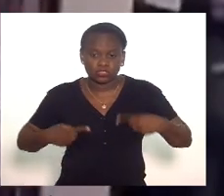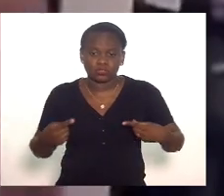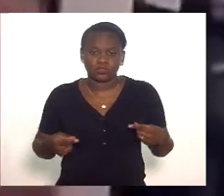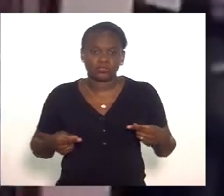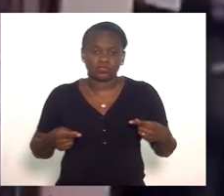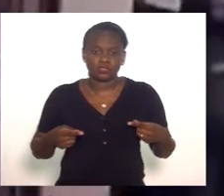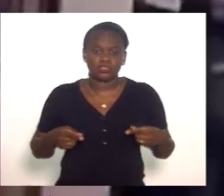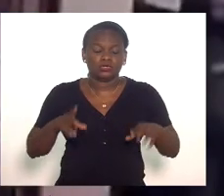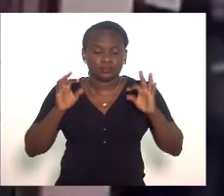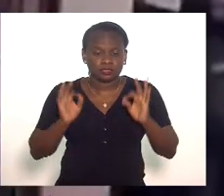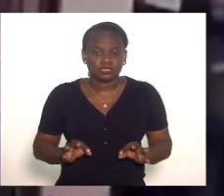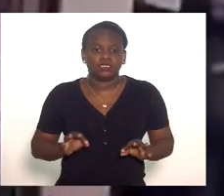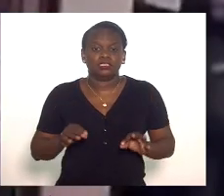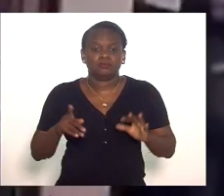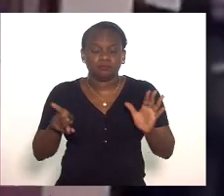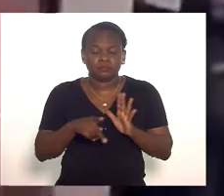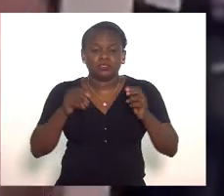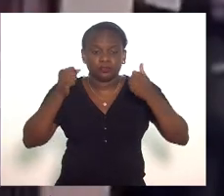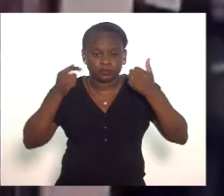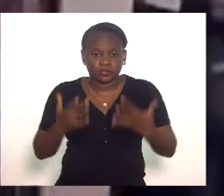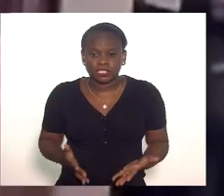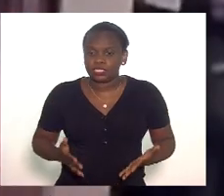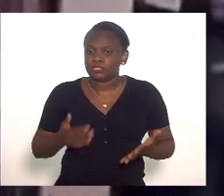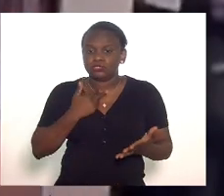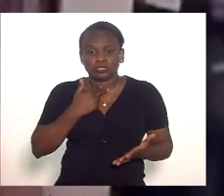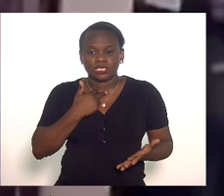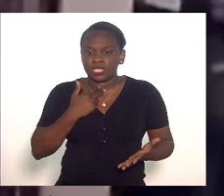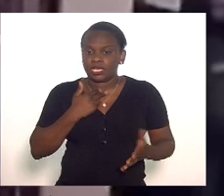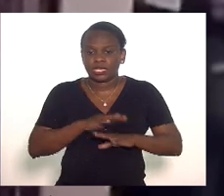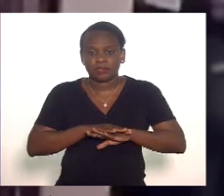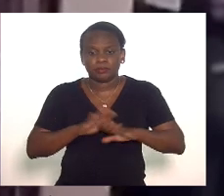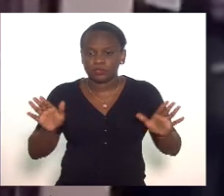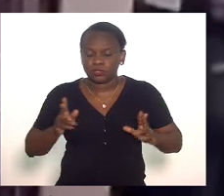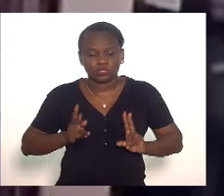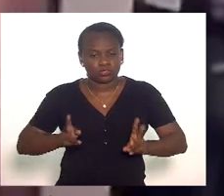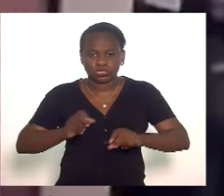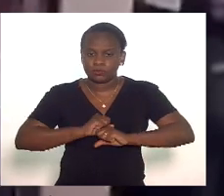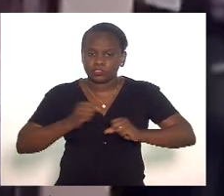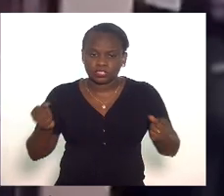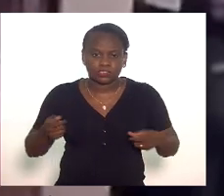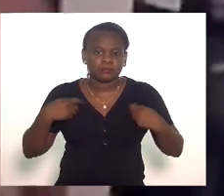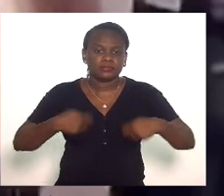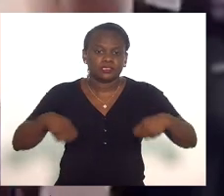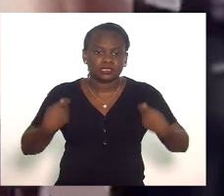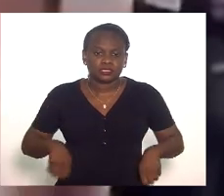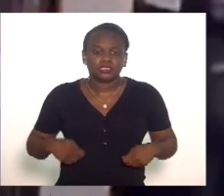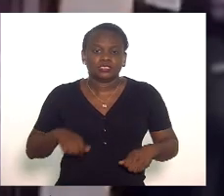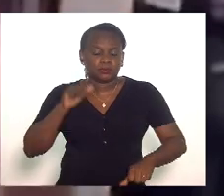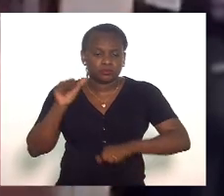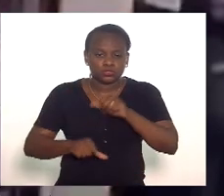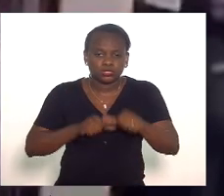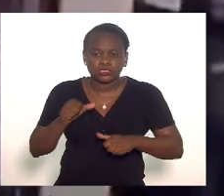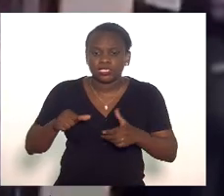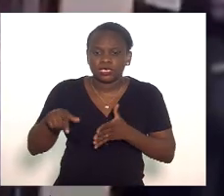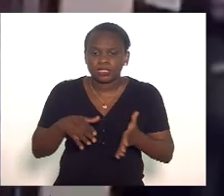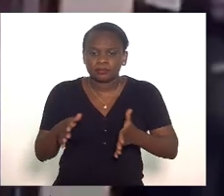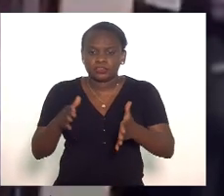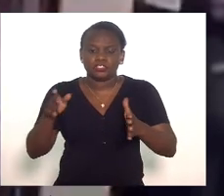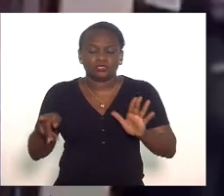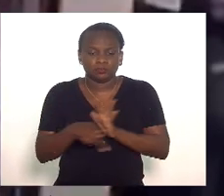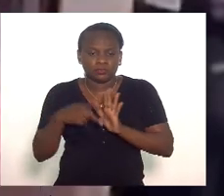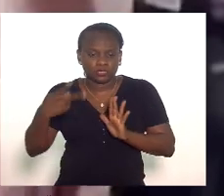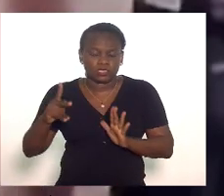exatamente para dizer não dá mais para continuar nós temos que mudar o rumo da